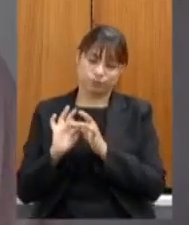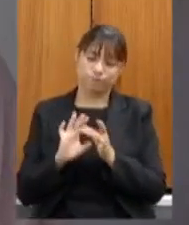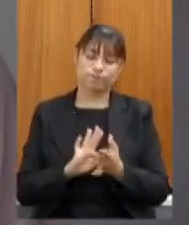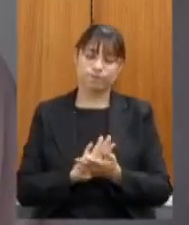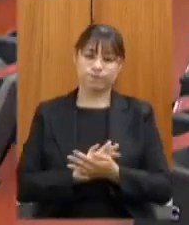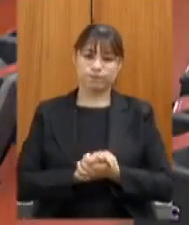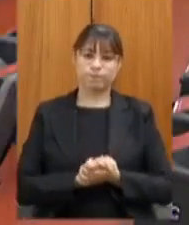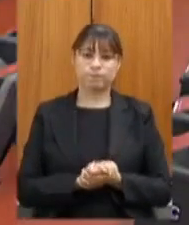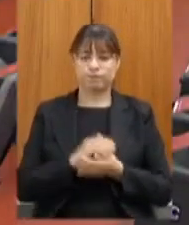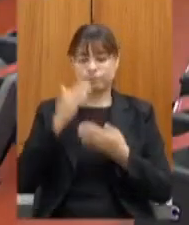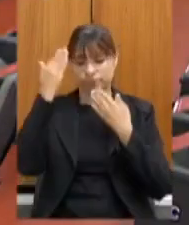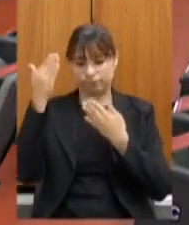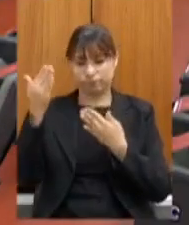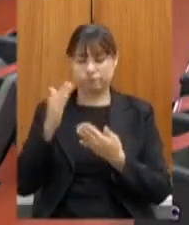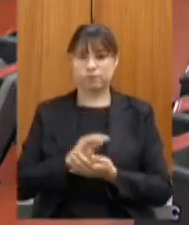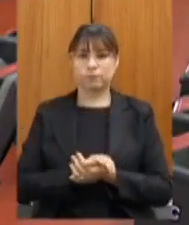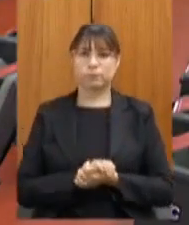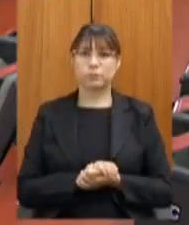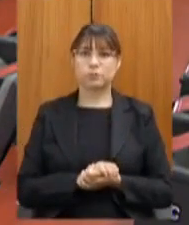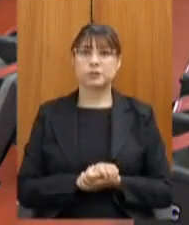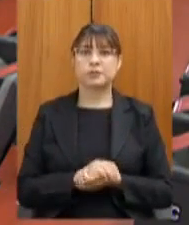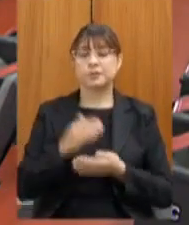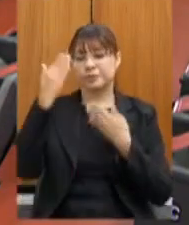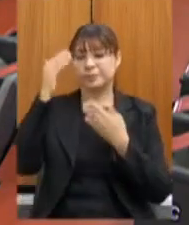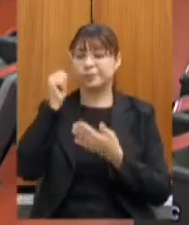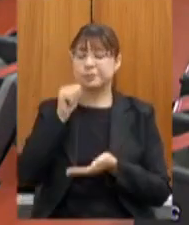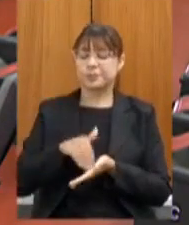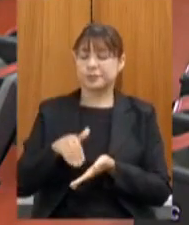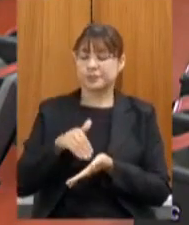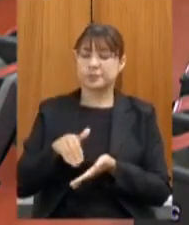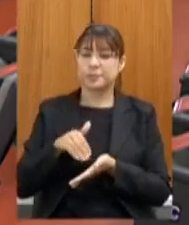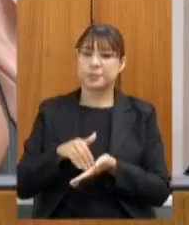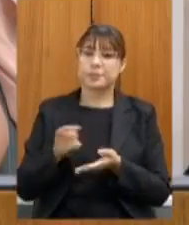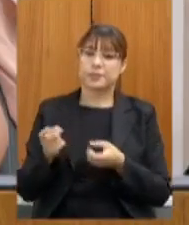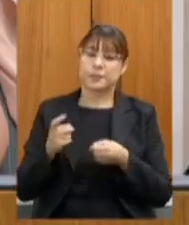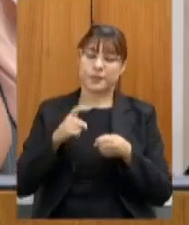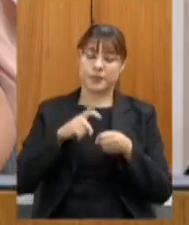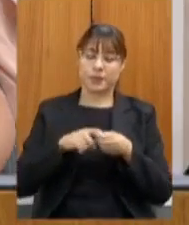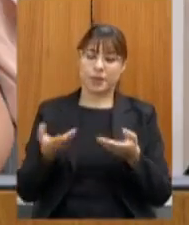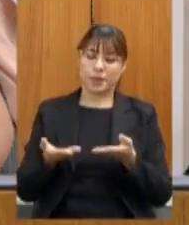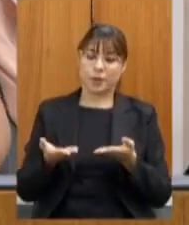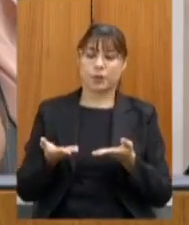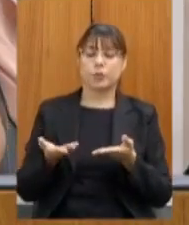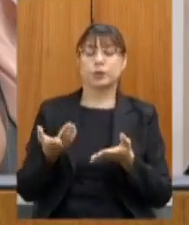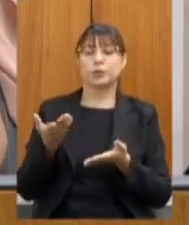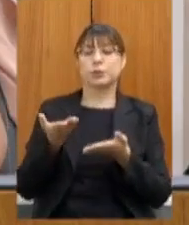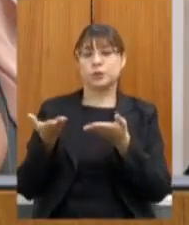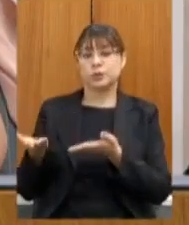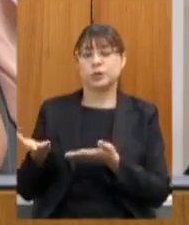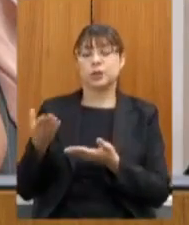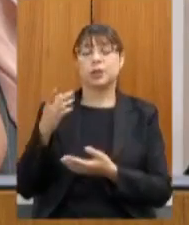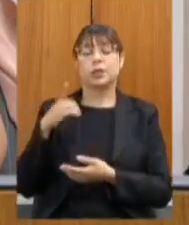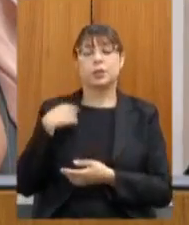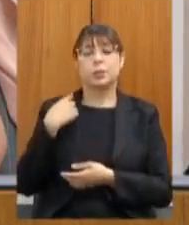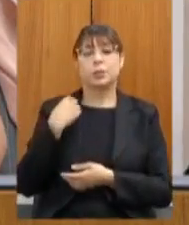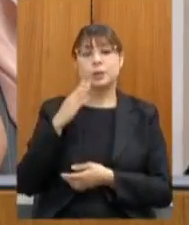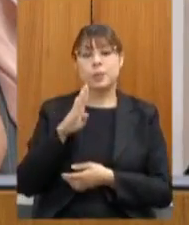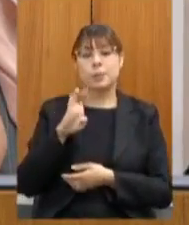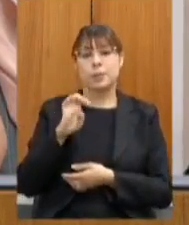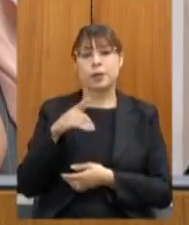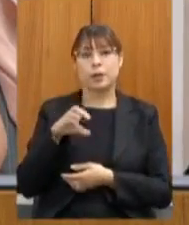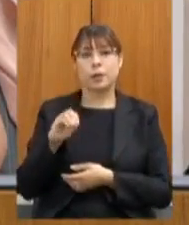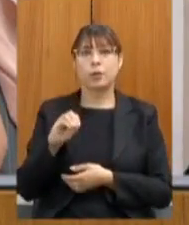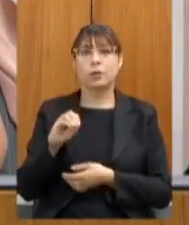Muito obrigada Obrigada secretária devolvo a palavra para as considerações do deputado Betão mas me permita